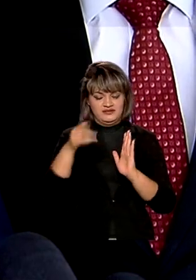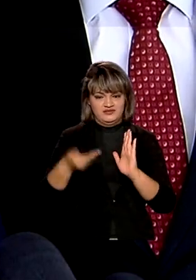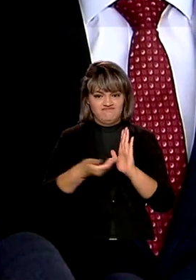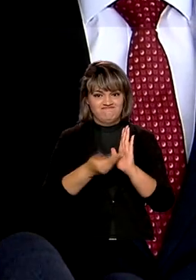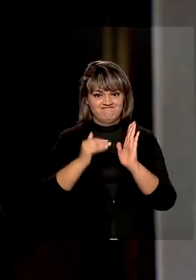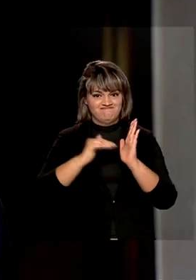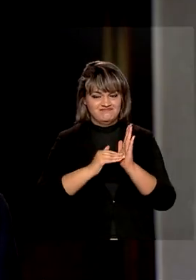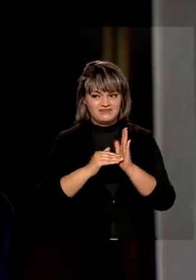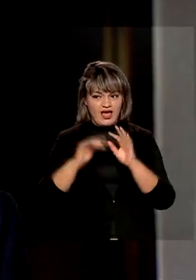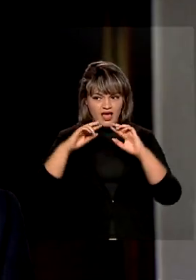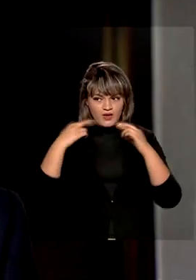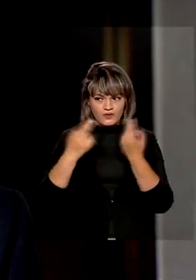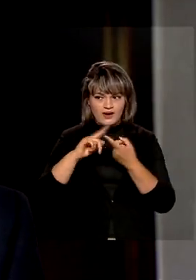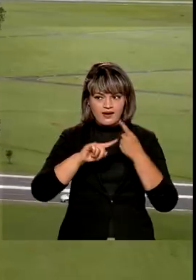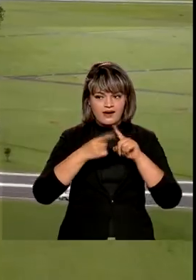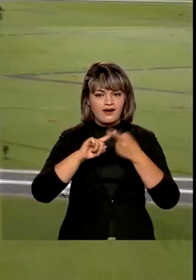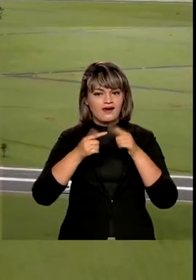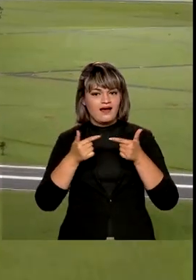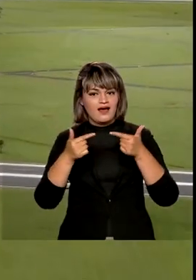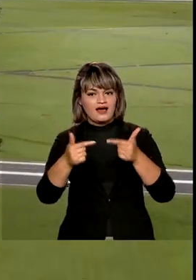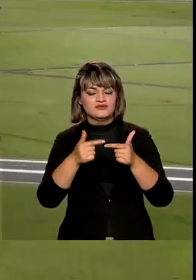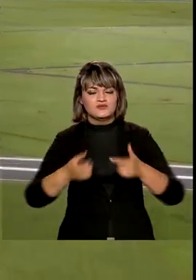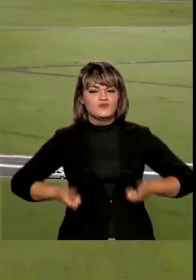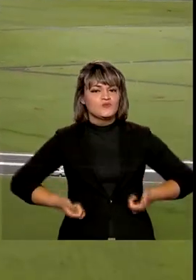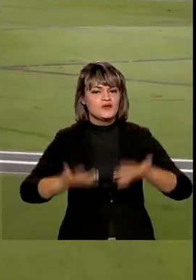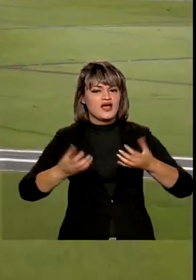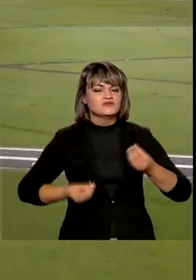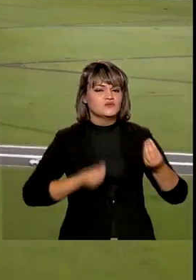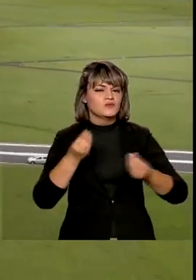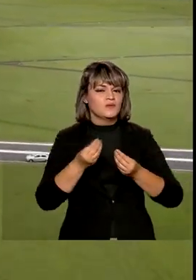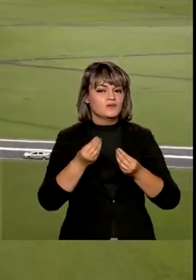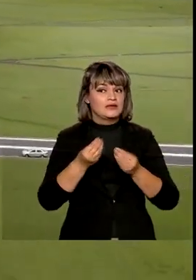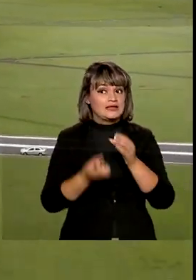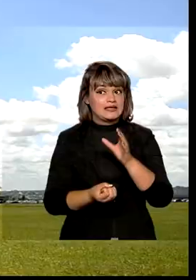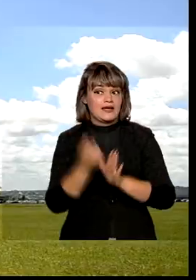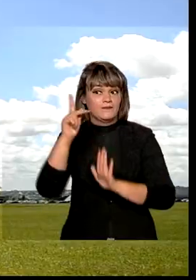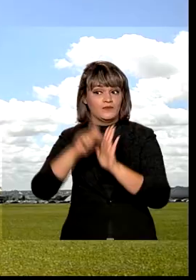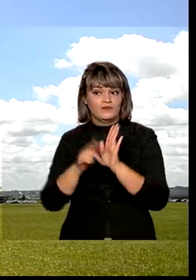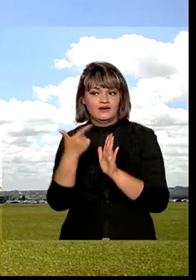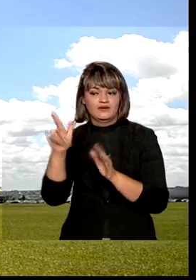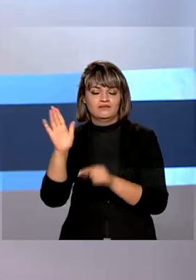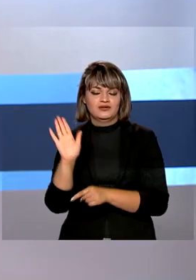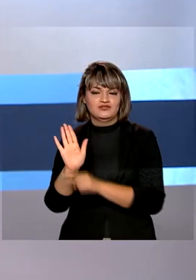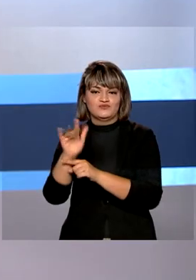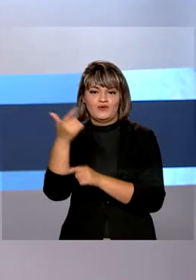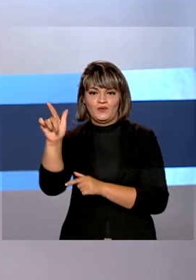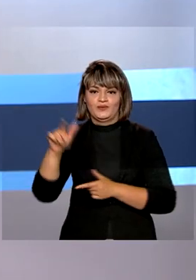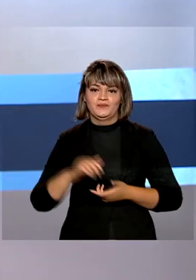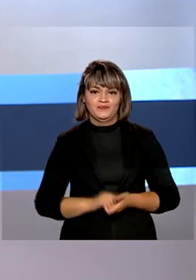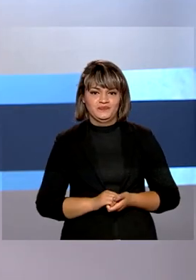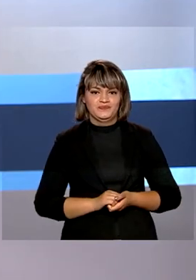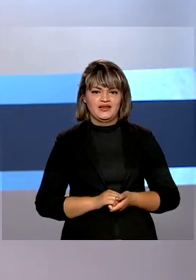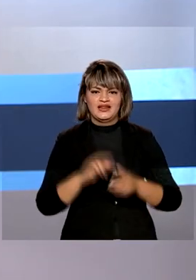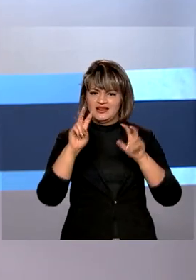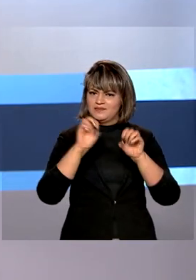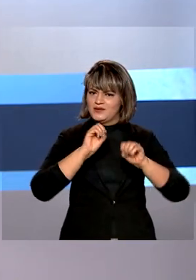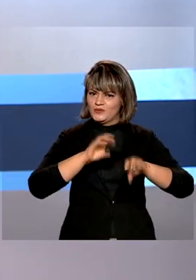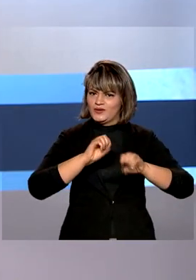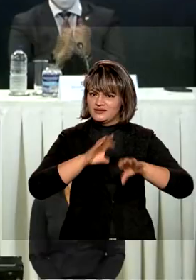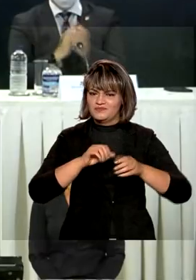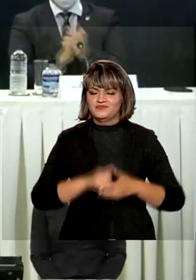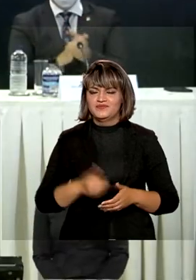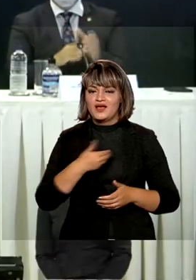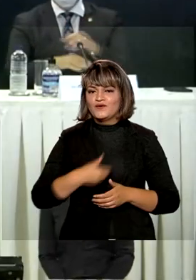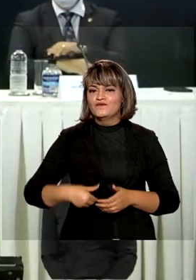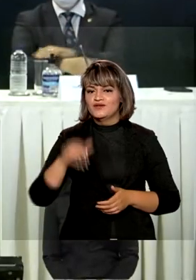e do Senado se reúnem para discutir as contas públicas e a criação do novo programa social. E na educação, o